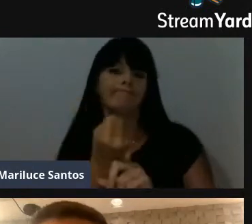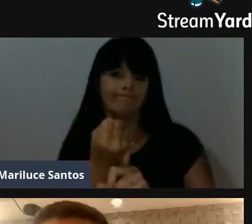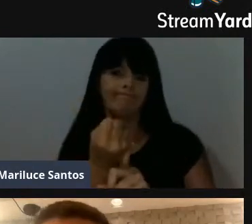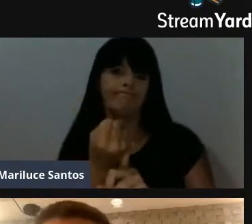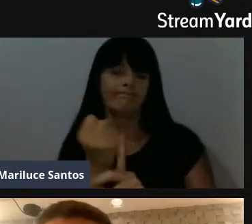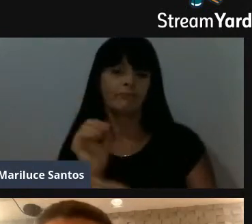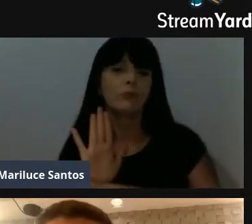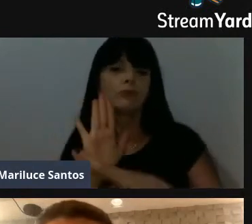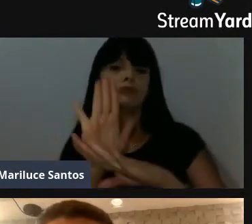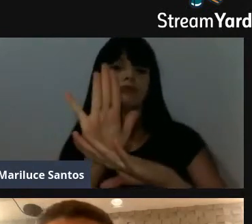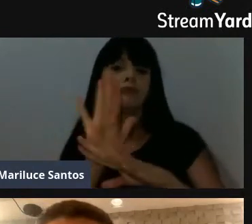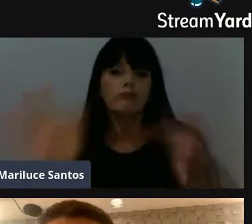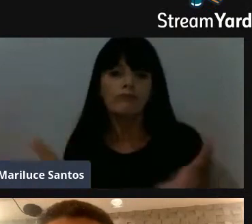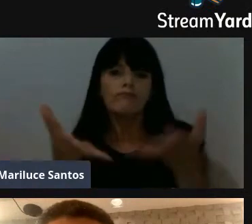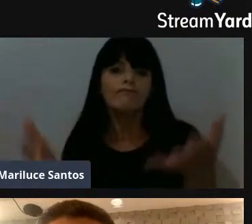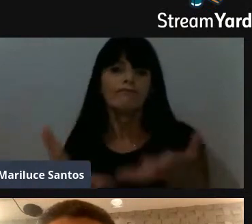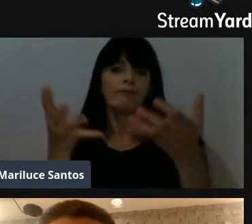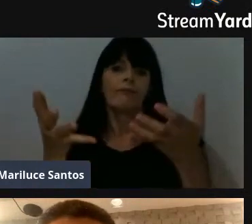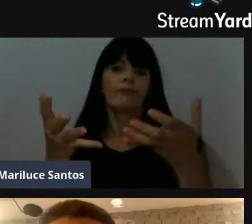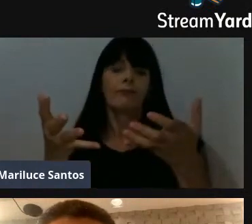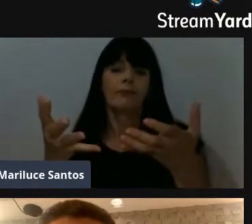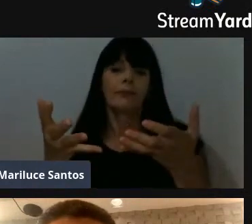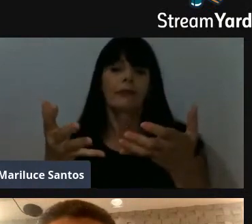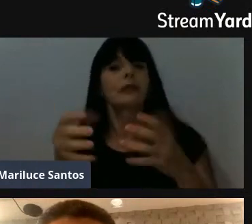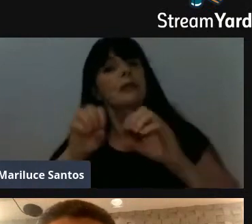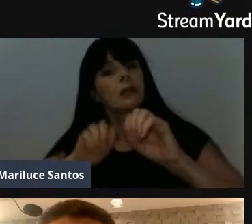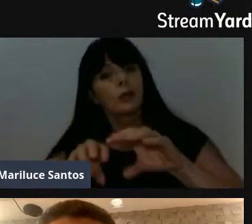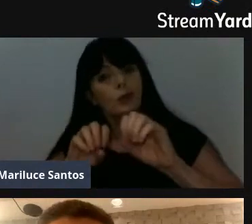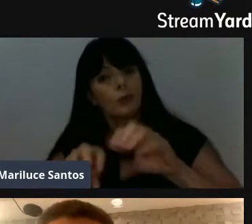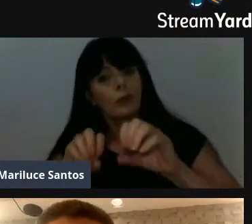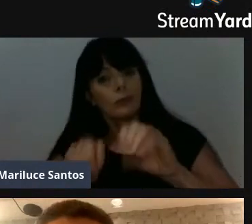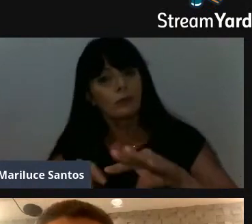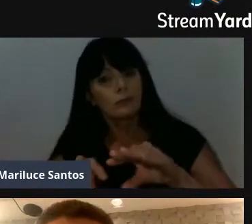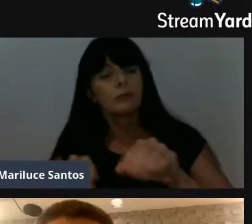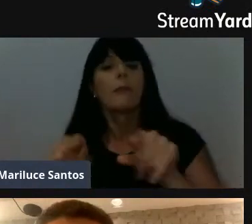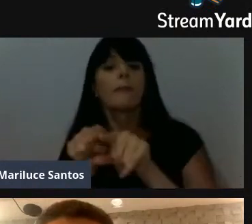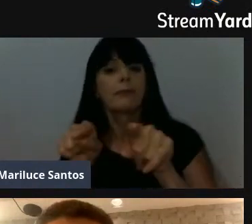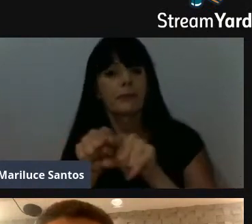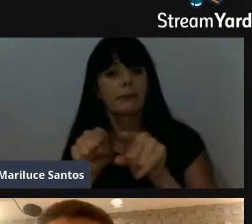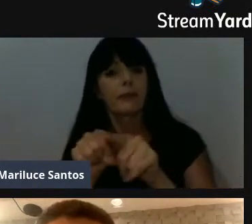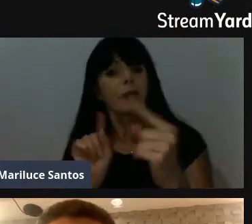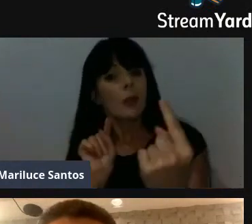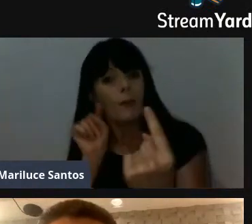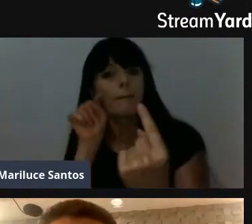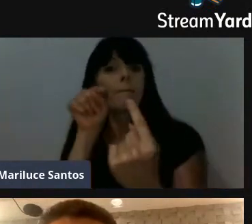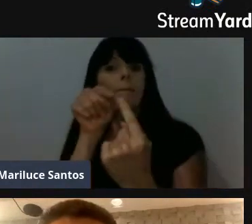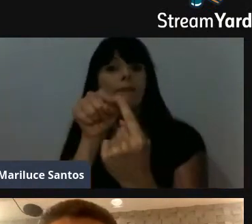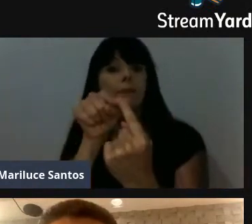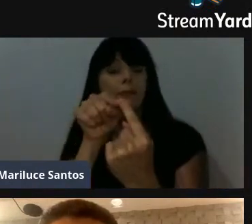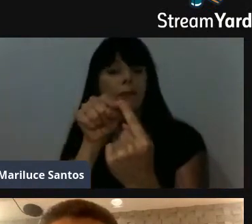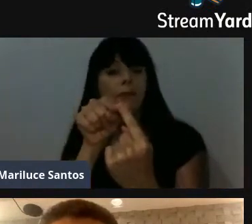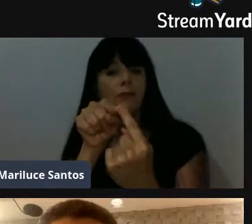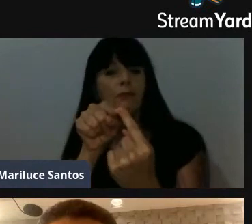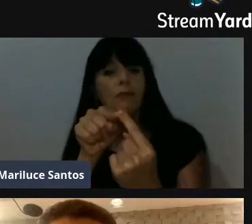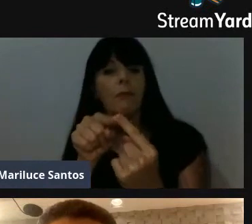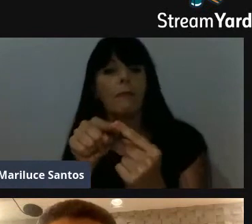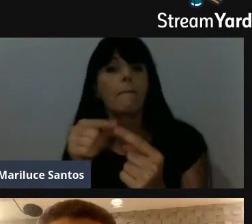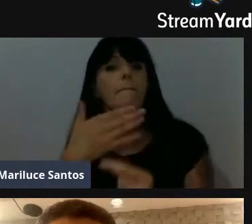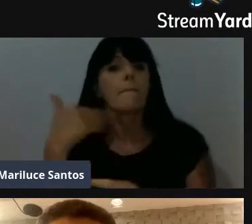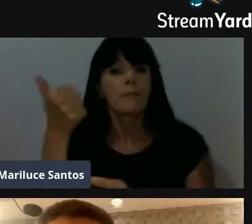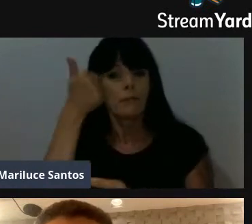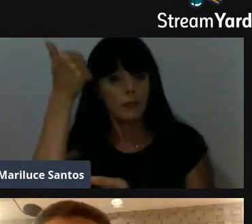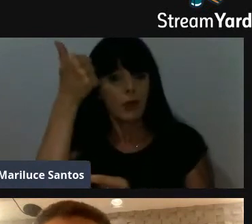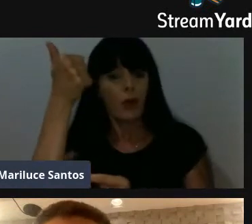E a educação, ela tem, ela, o objetivo dela é mais é isso. É a